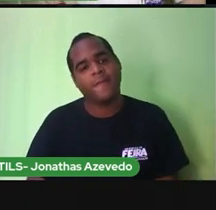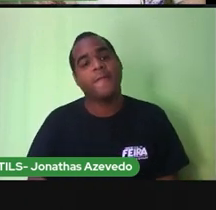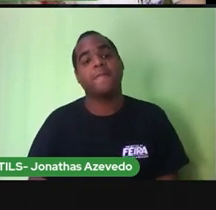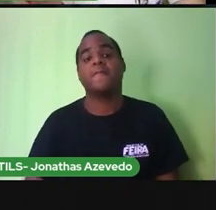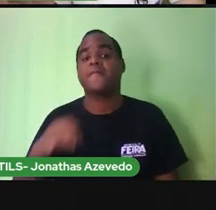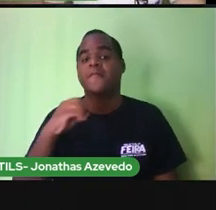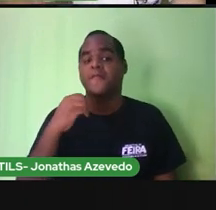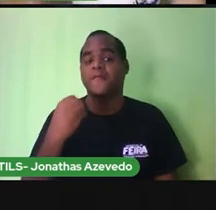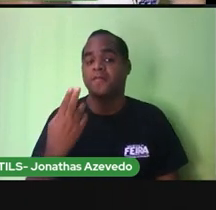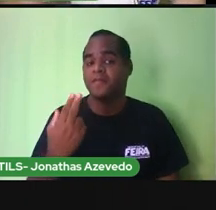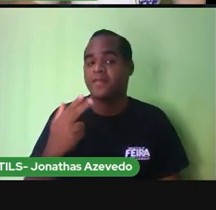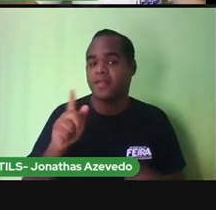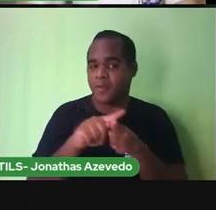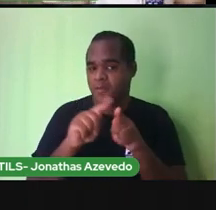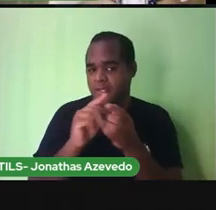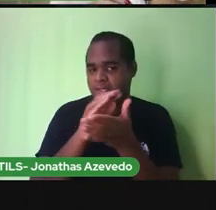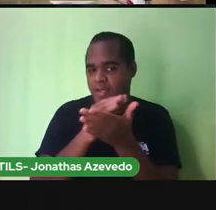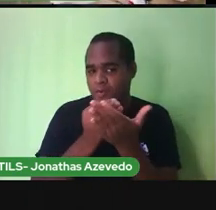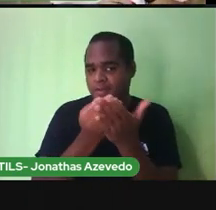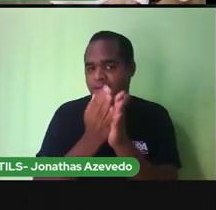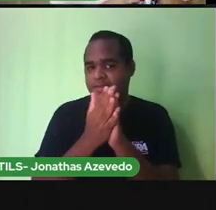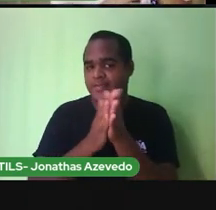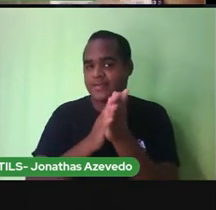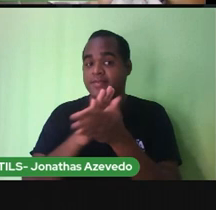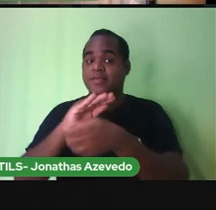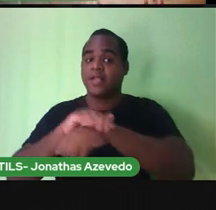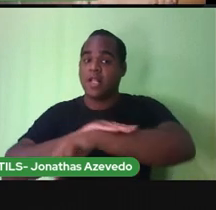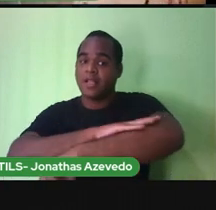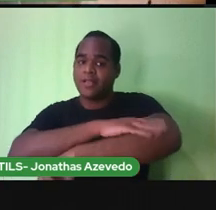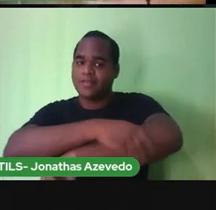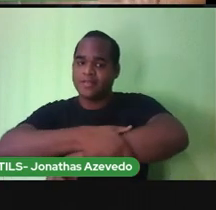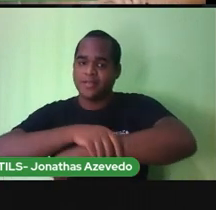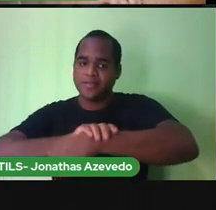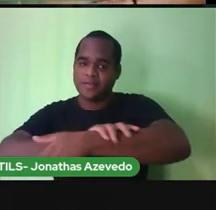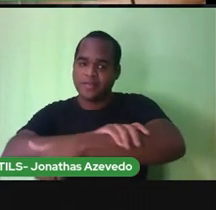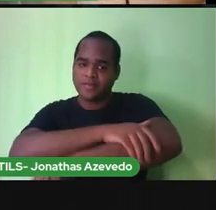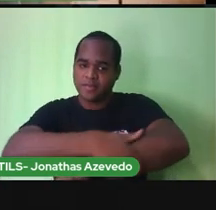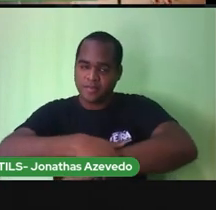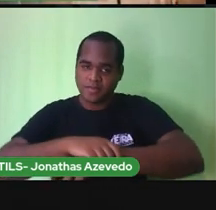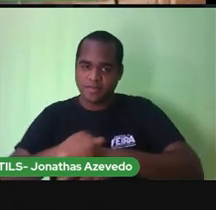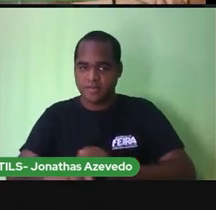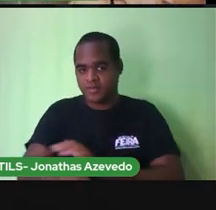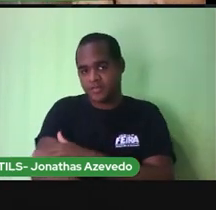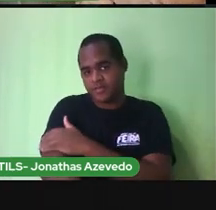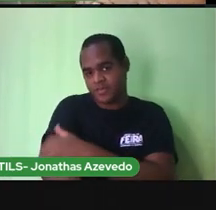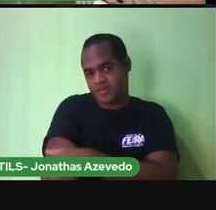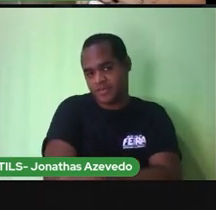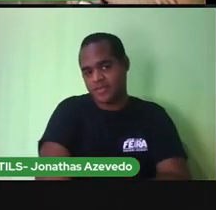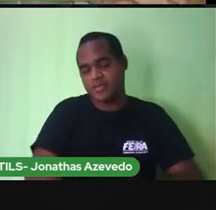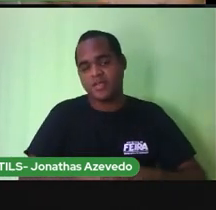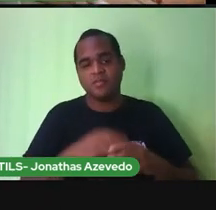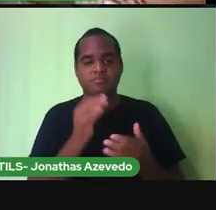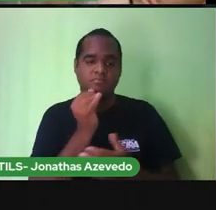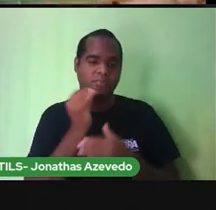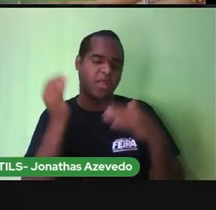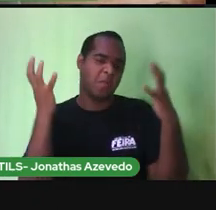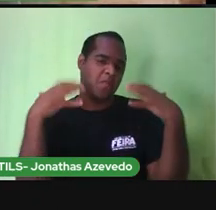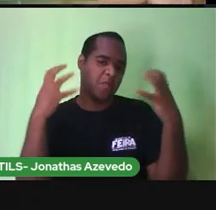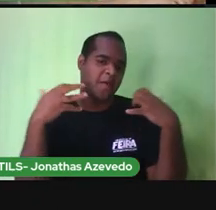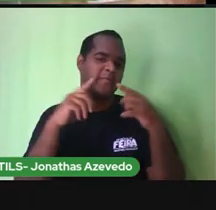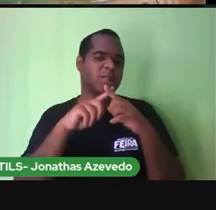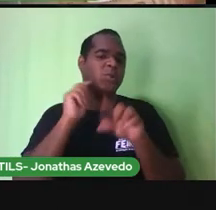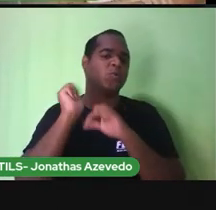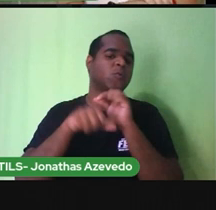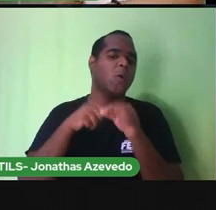sabonete, o hidratante, para deixar a pele hidratada, porque quando a gente toma banho, que a gente lava,